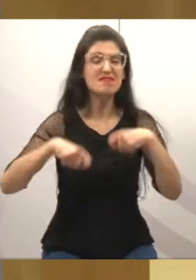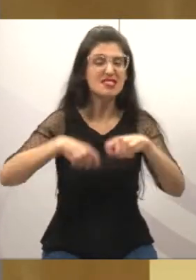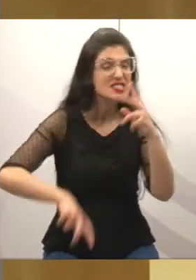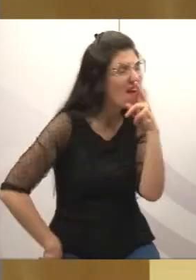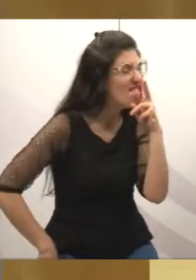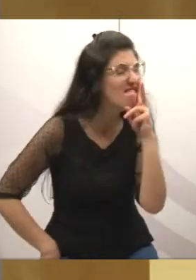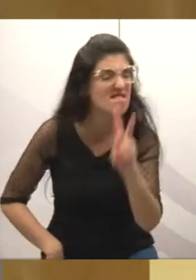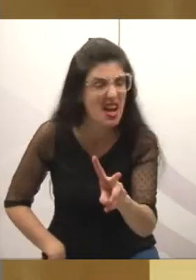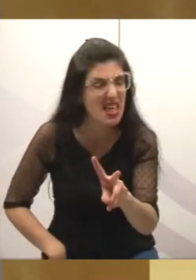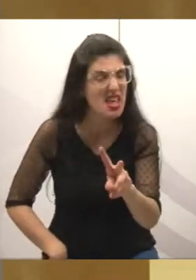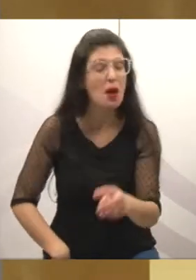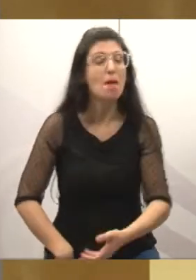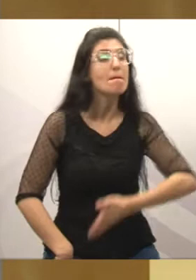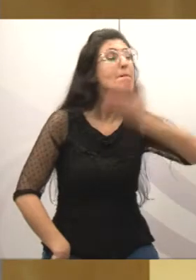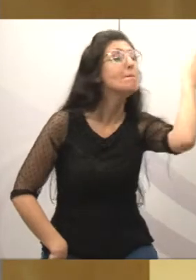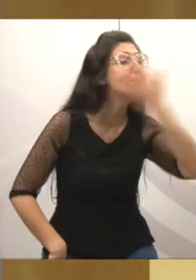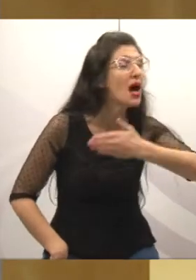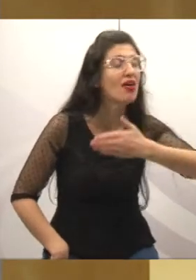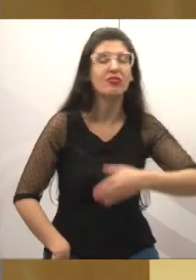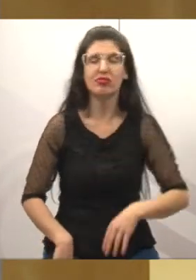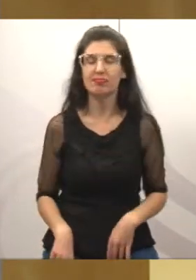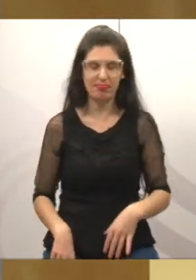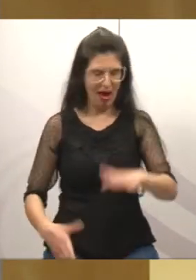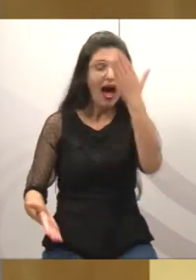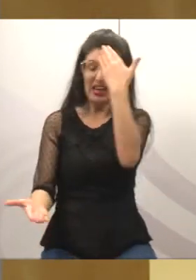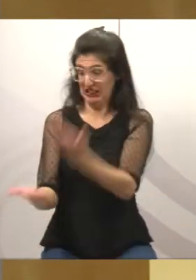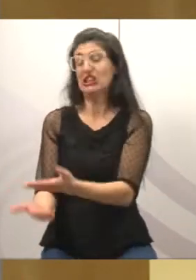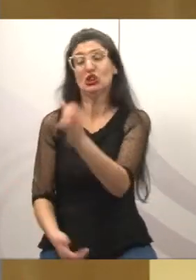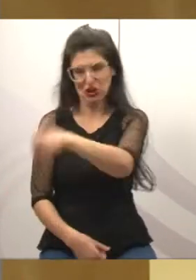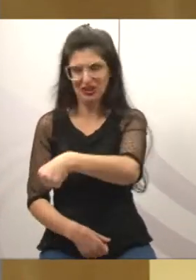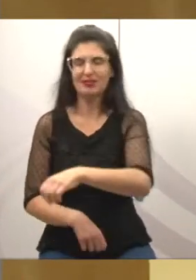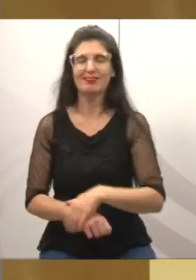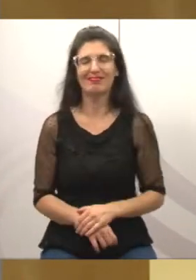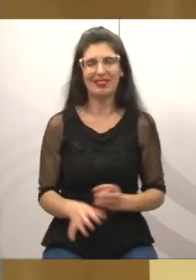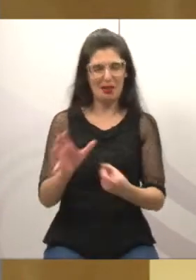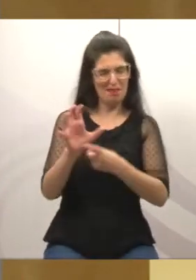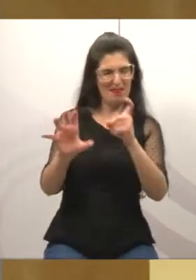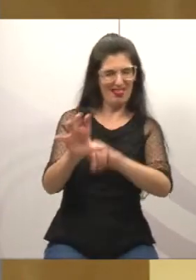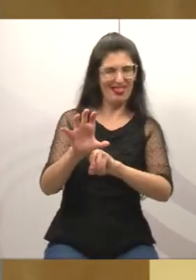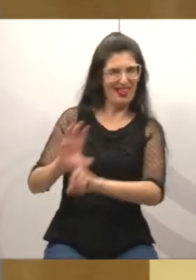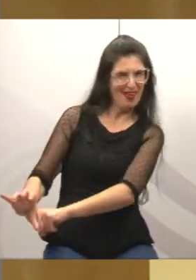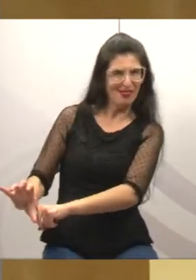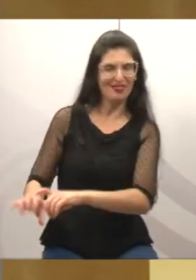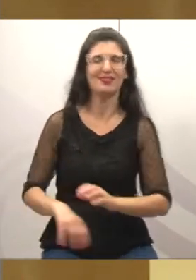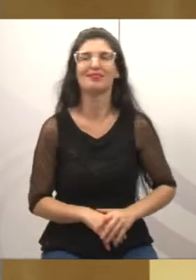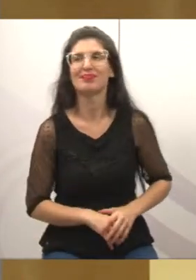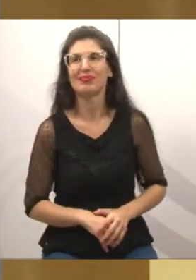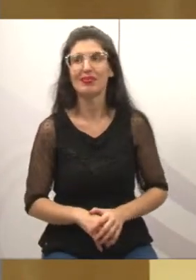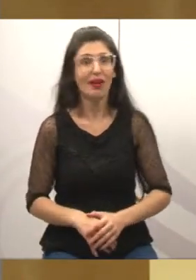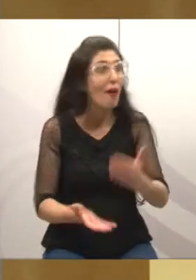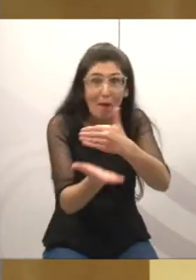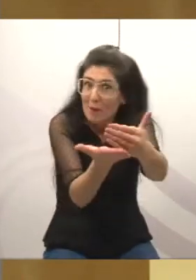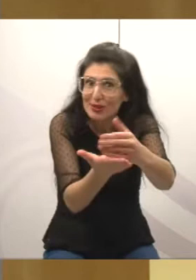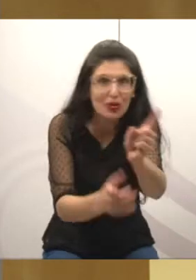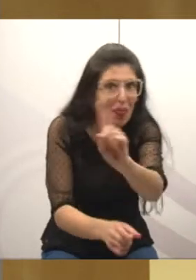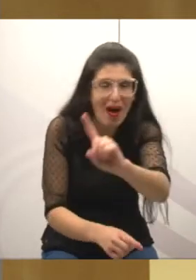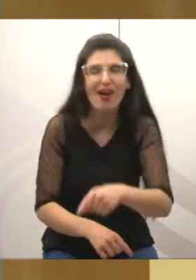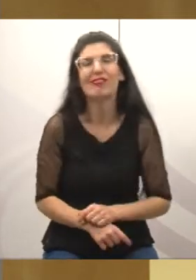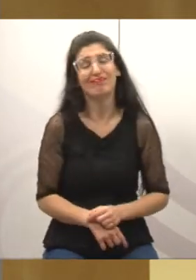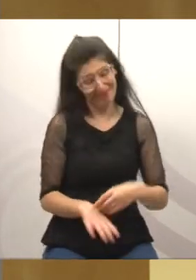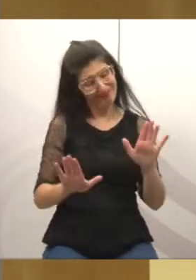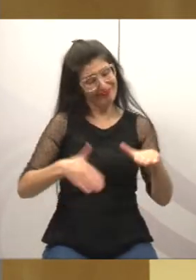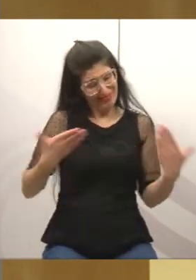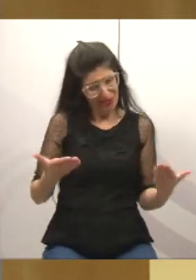feito, a obra não começou, uma obra simples, relativamente simples, e aí nós estamos em